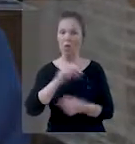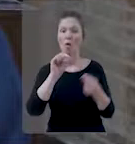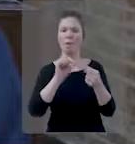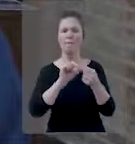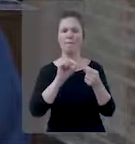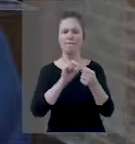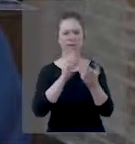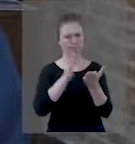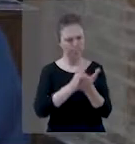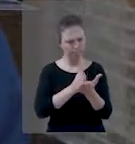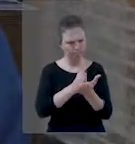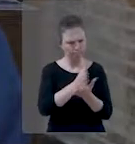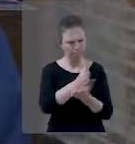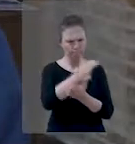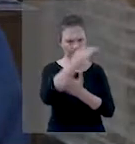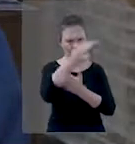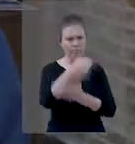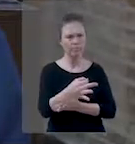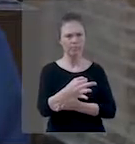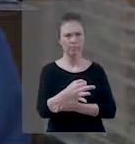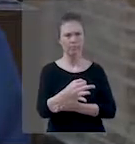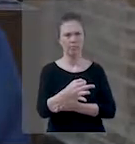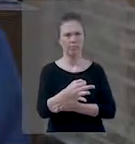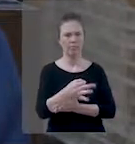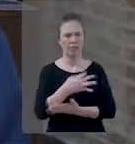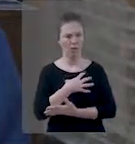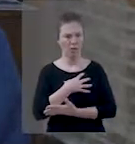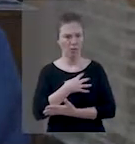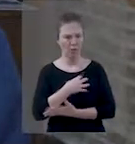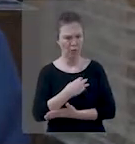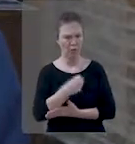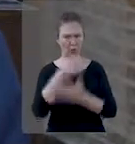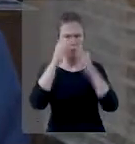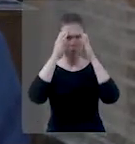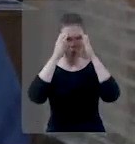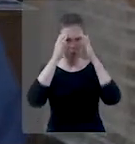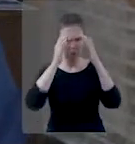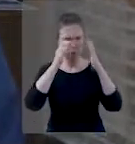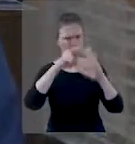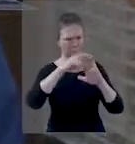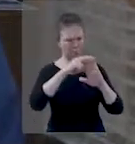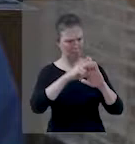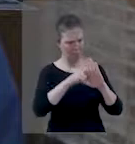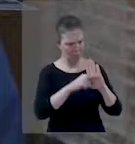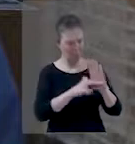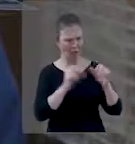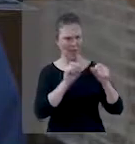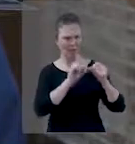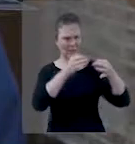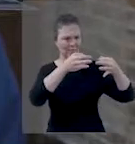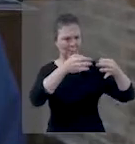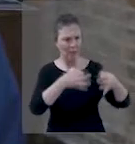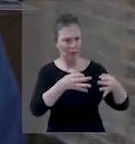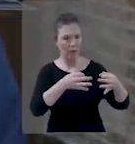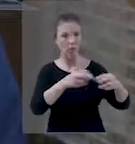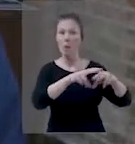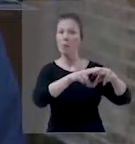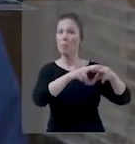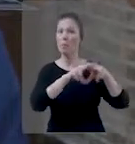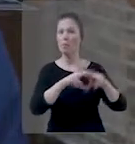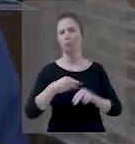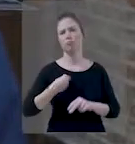o filho fez o que era reto e justo, e guardou todos os seus estatutos e os praticou, por isso